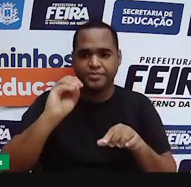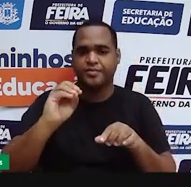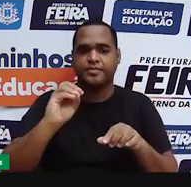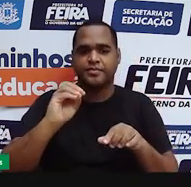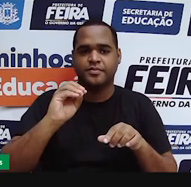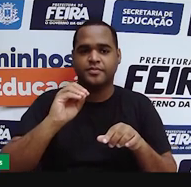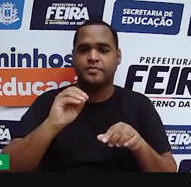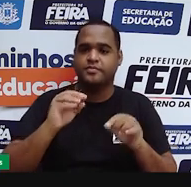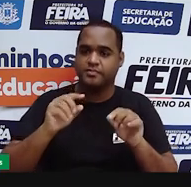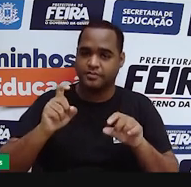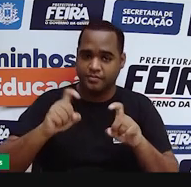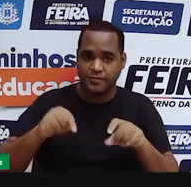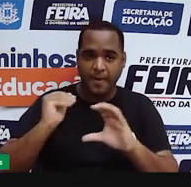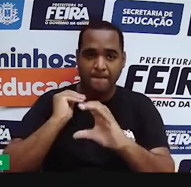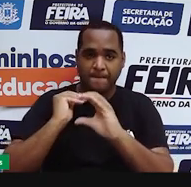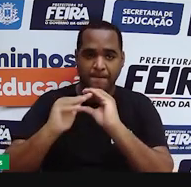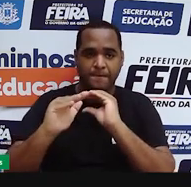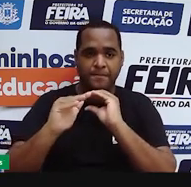clico aqui em Enviar.